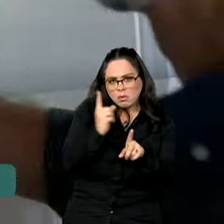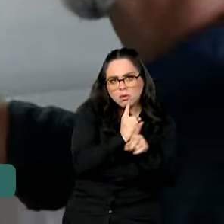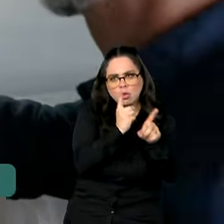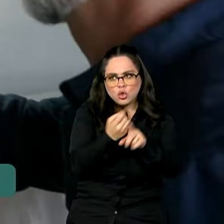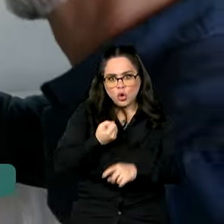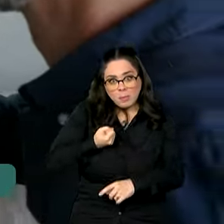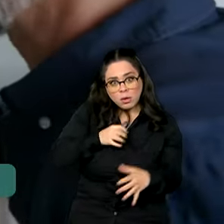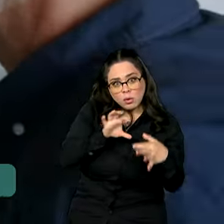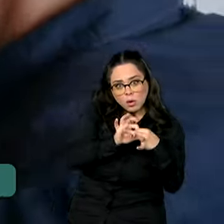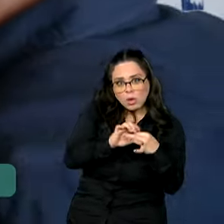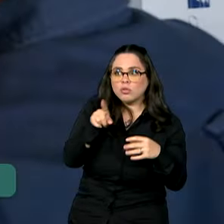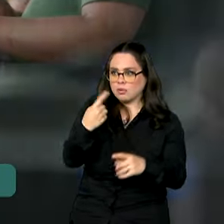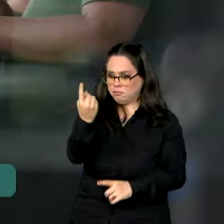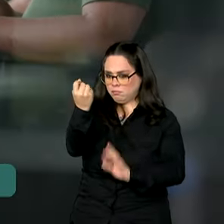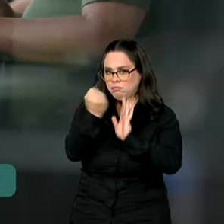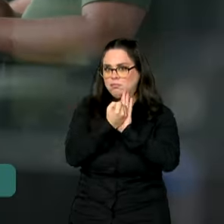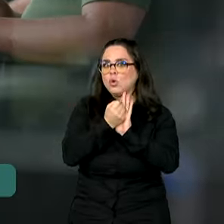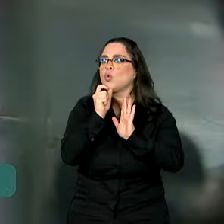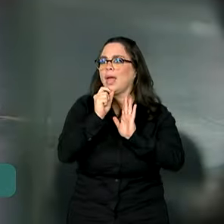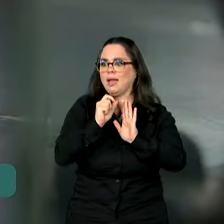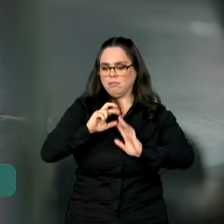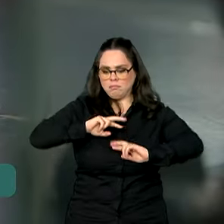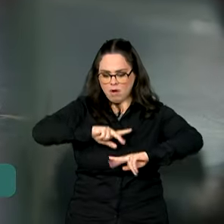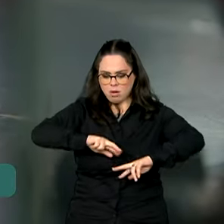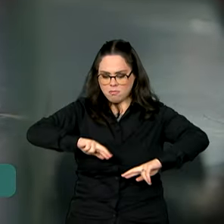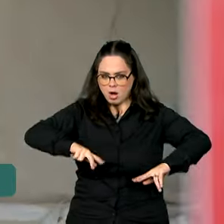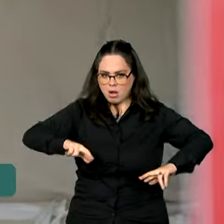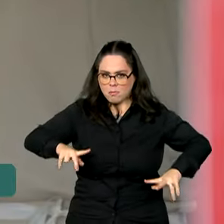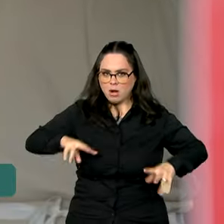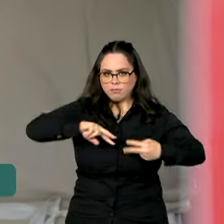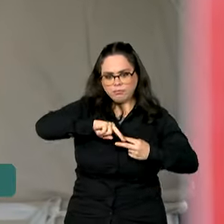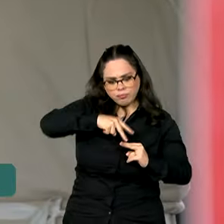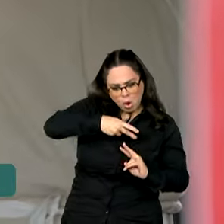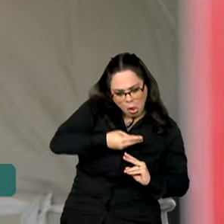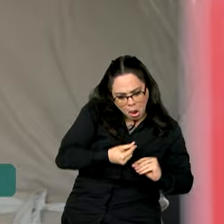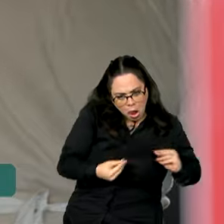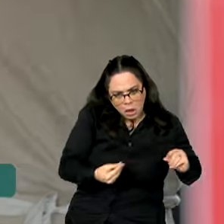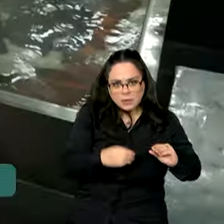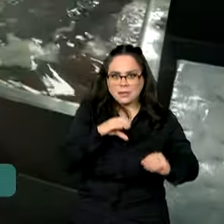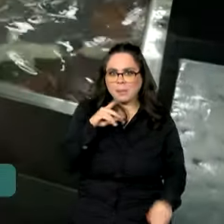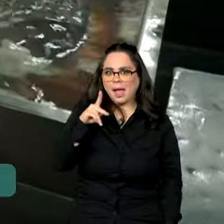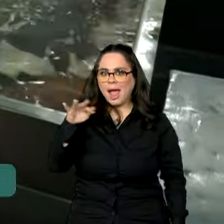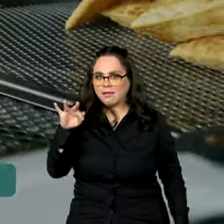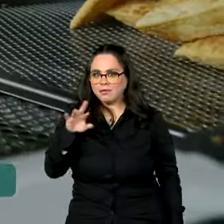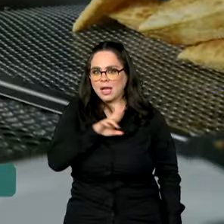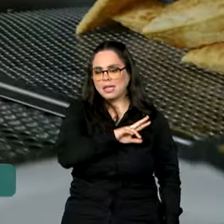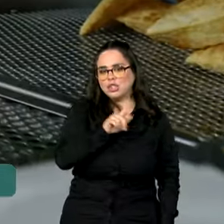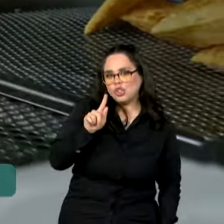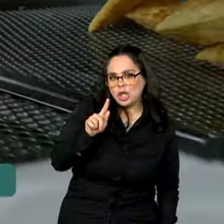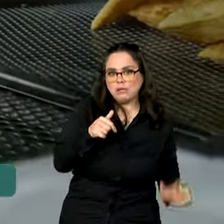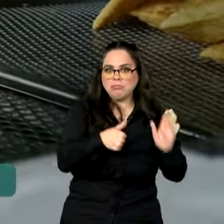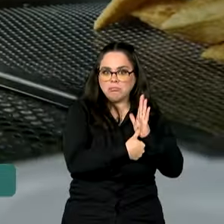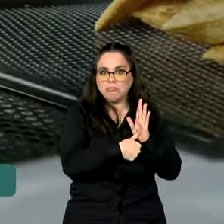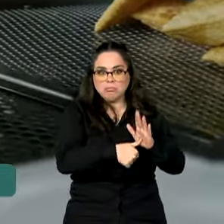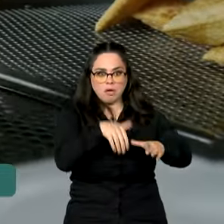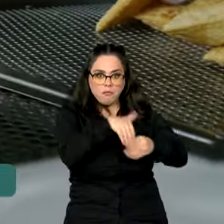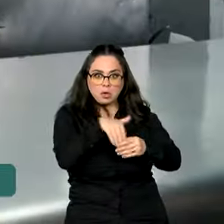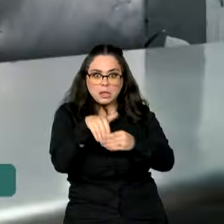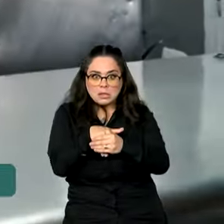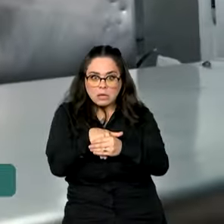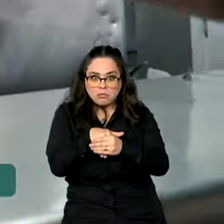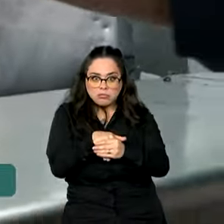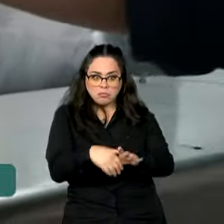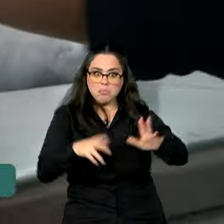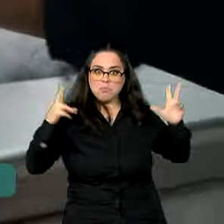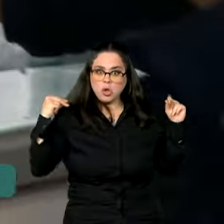E nós também somos identificados por diferentes sequências de números. Tem a do CPF, do RG, do título de eleitor, da